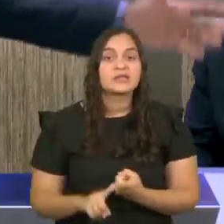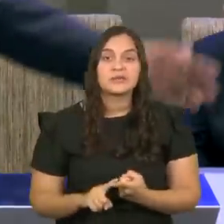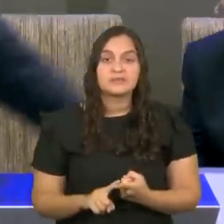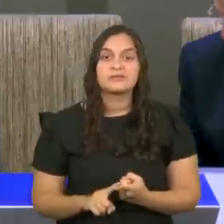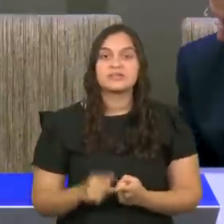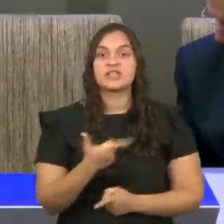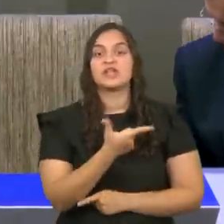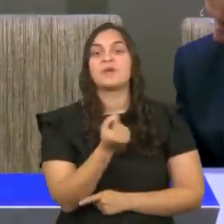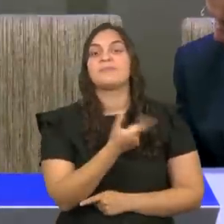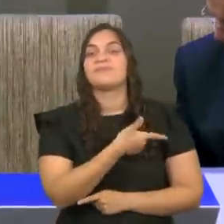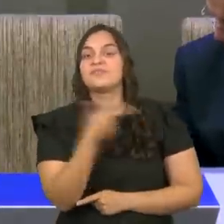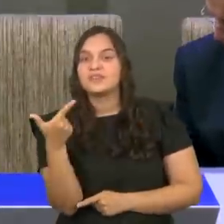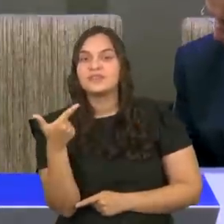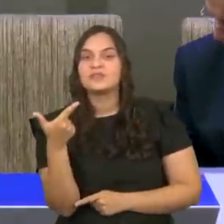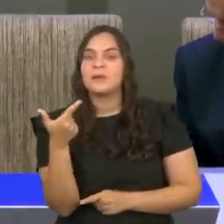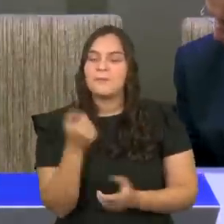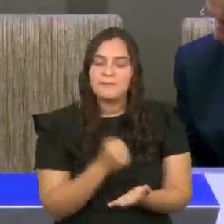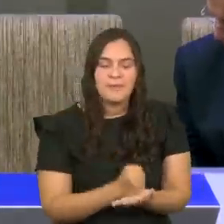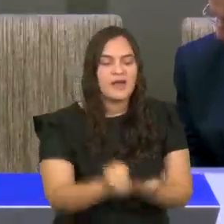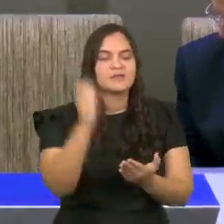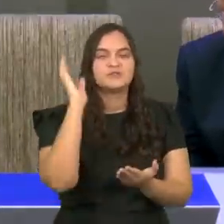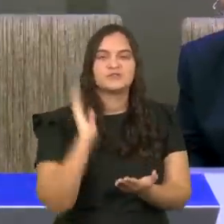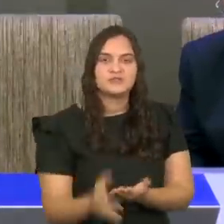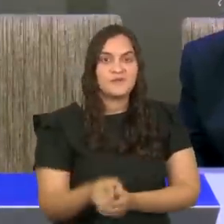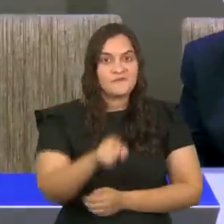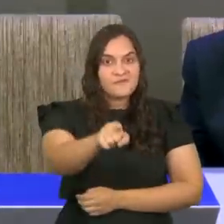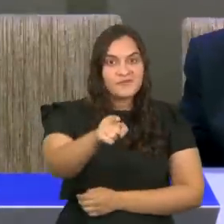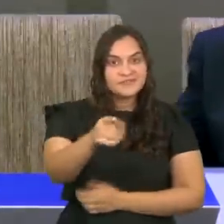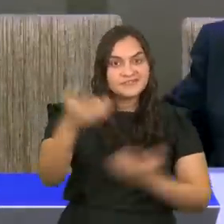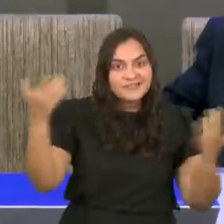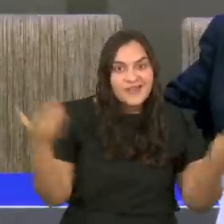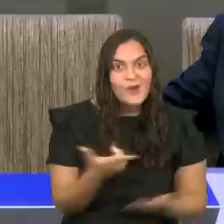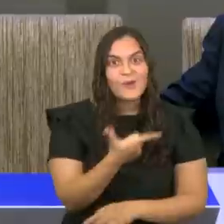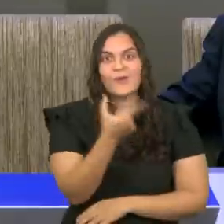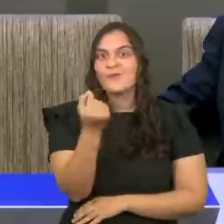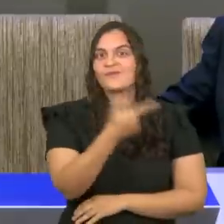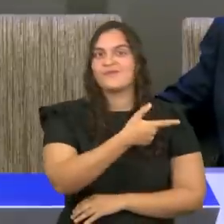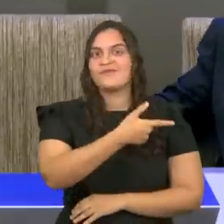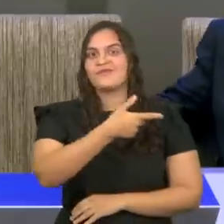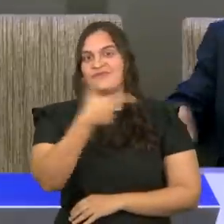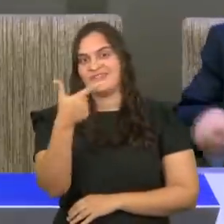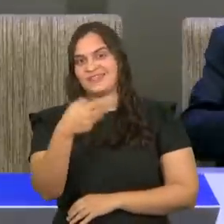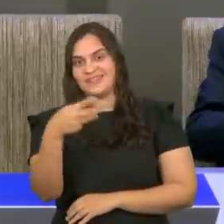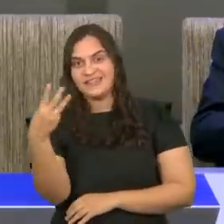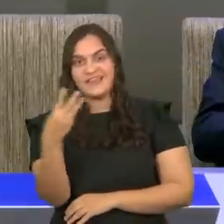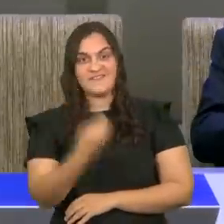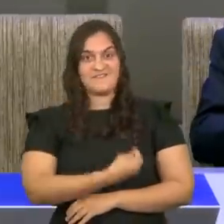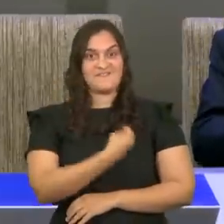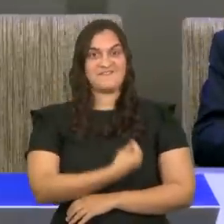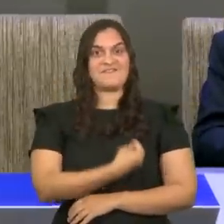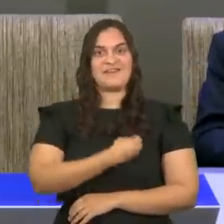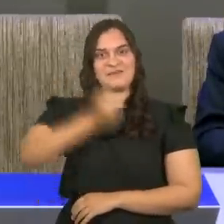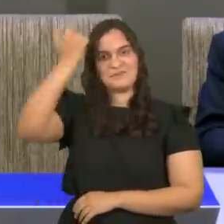2022, e você está aqui vivo, na presença de Jesus.